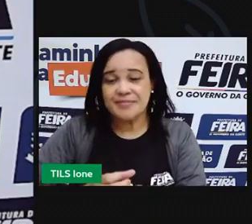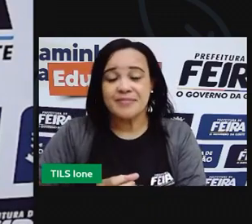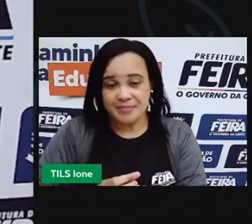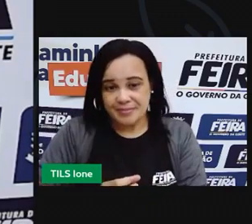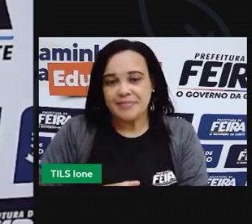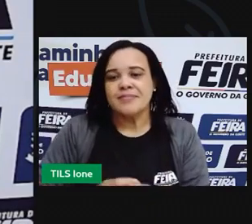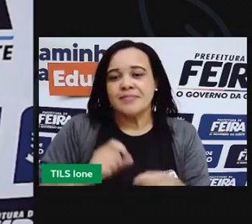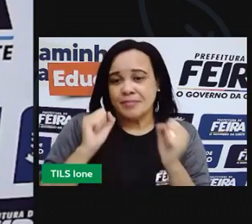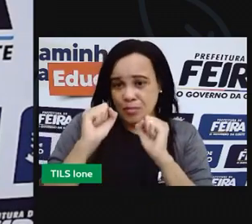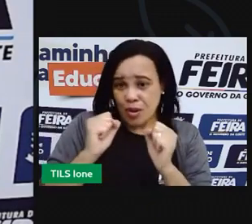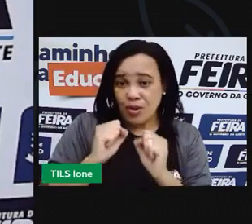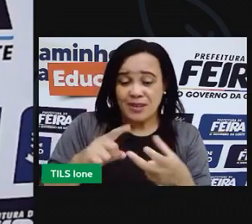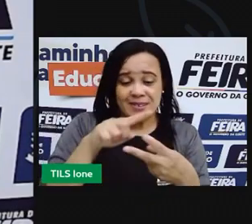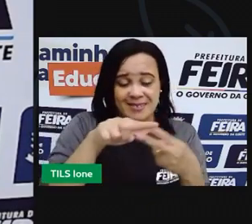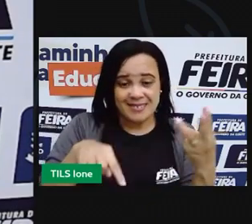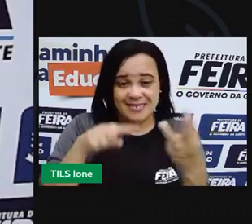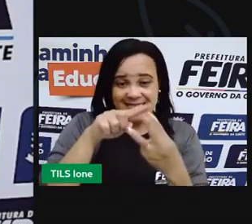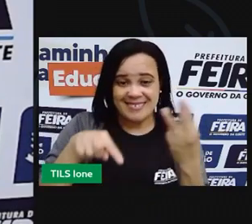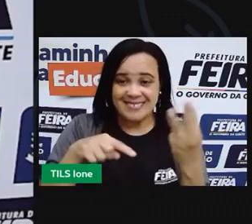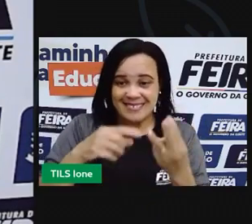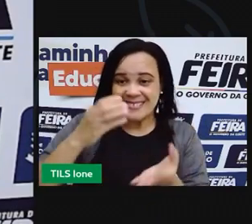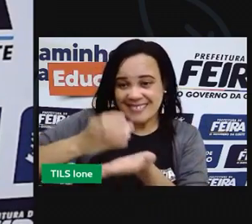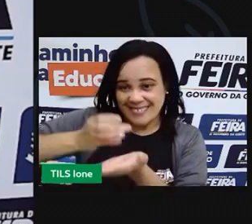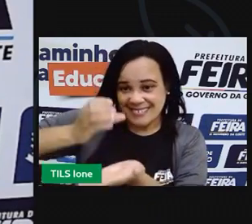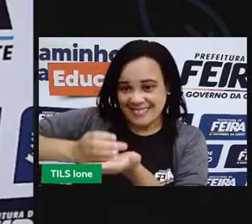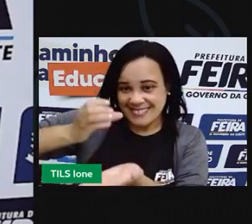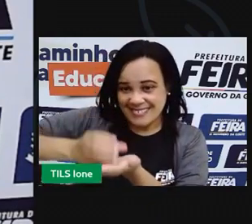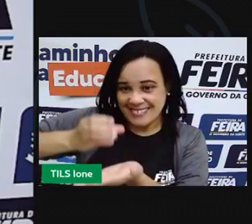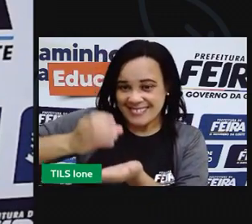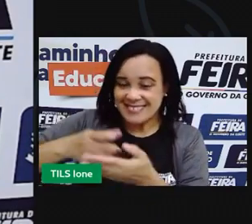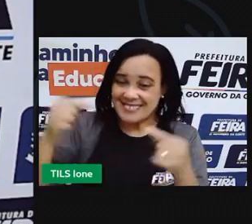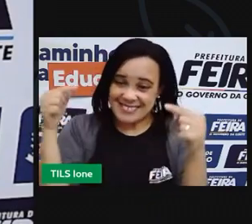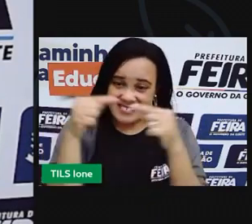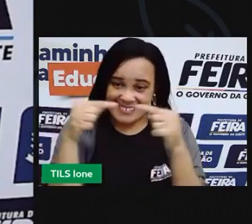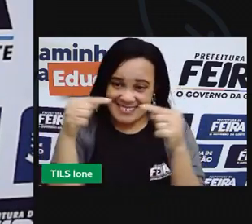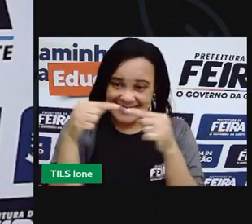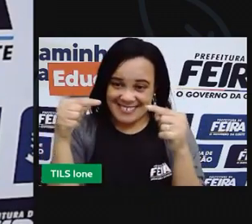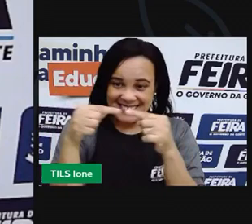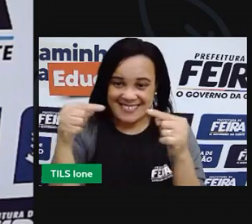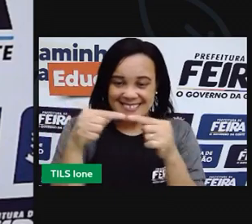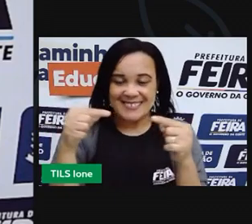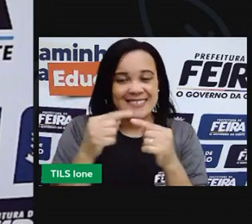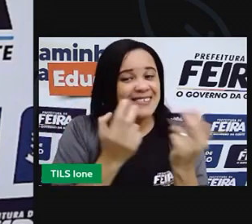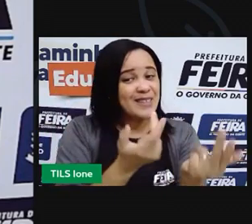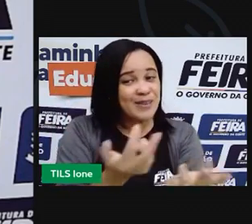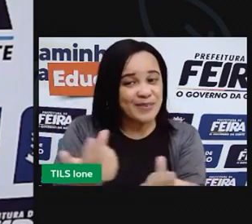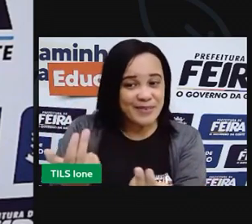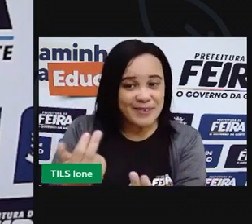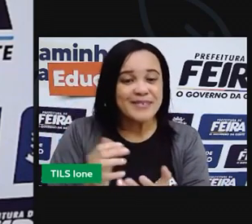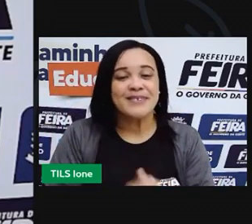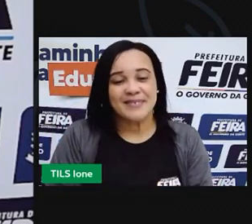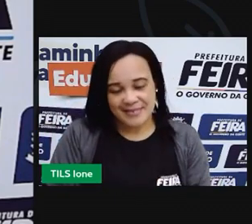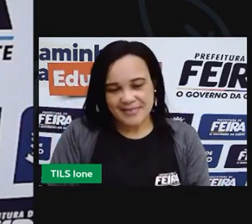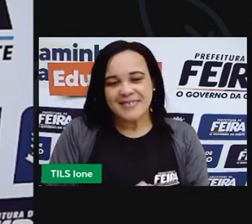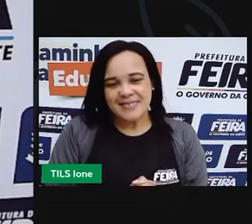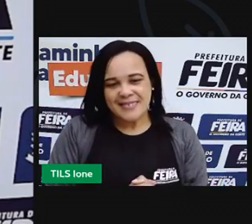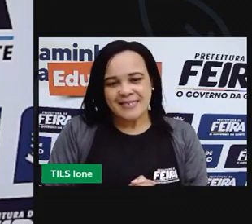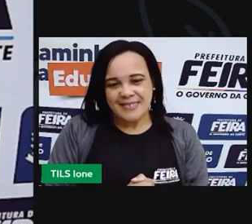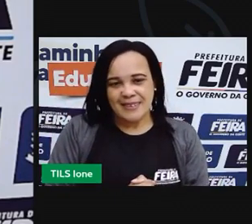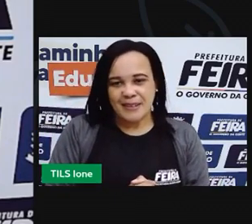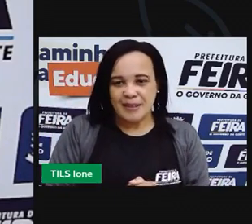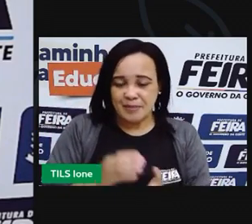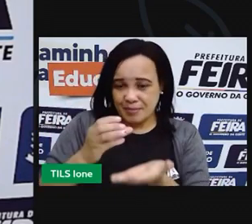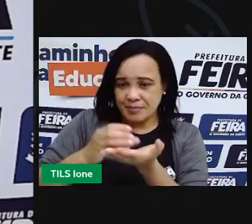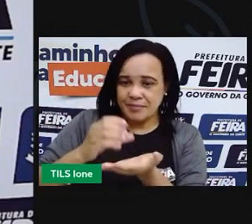porquinhos e de um lobo mau, a gente vai pegar copos menores, como esse daqui. Aqui, ó,